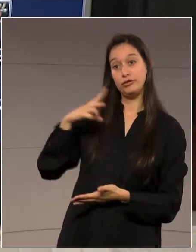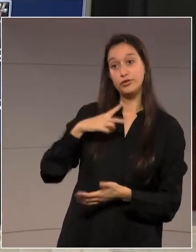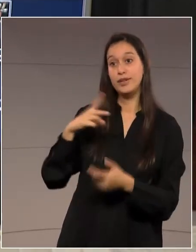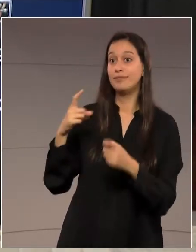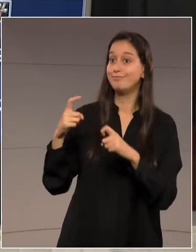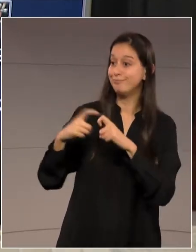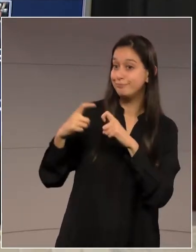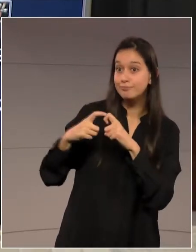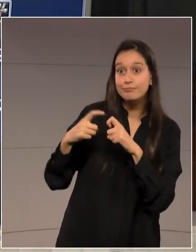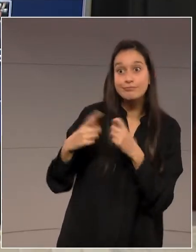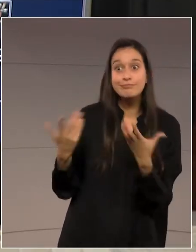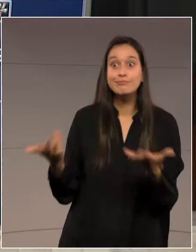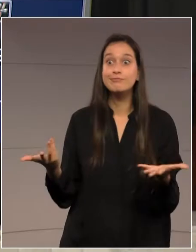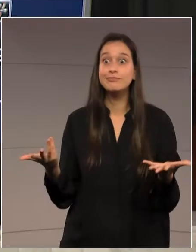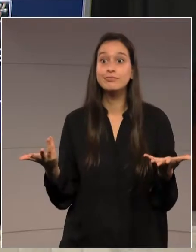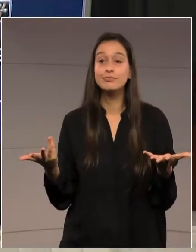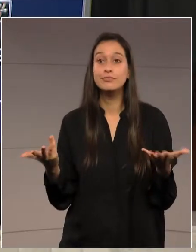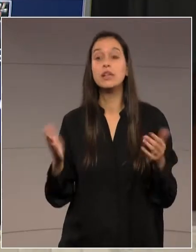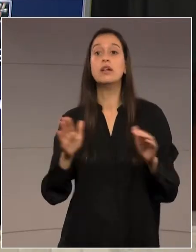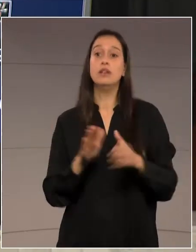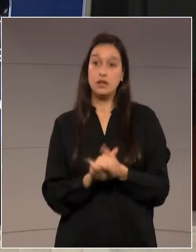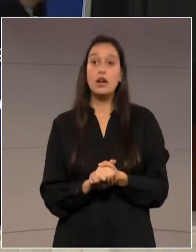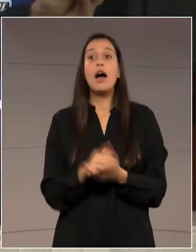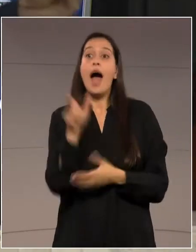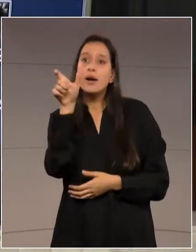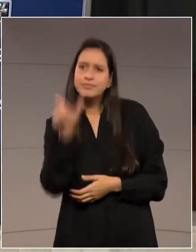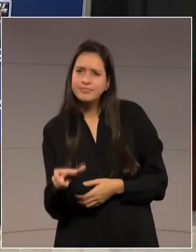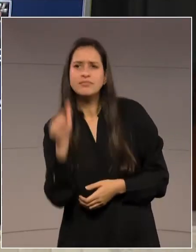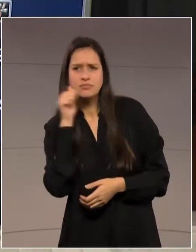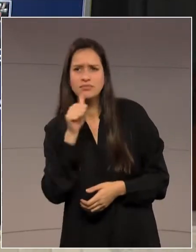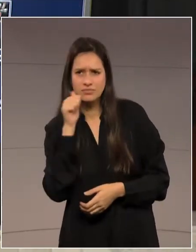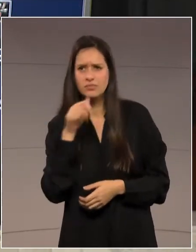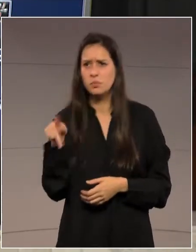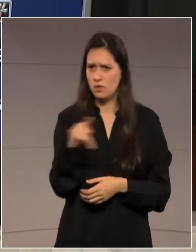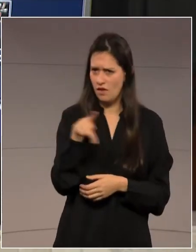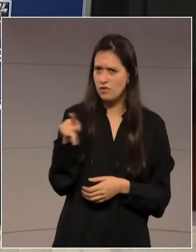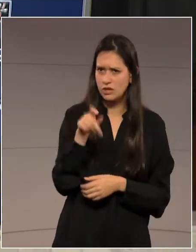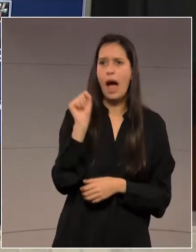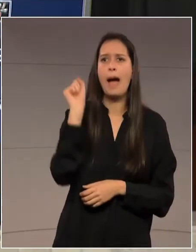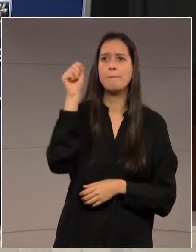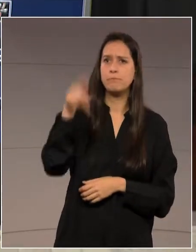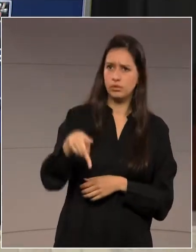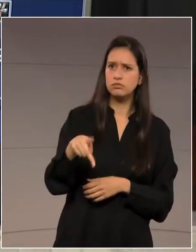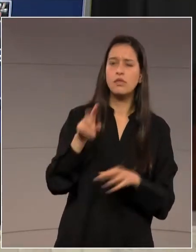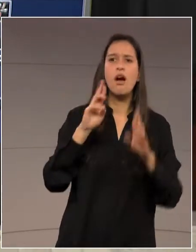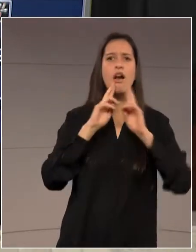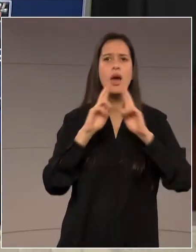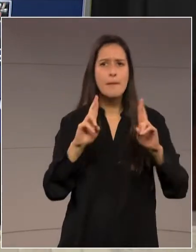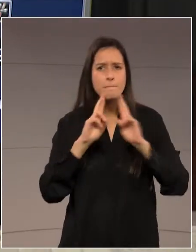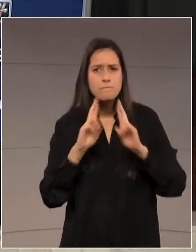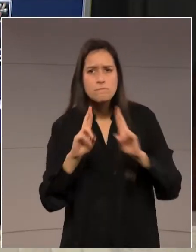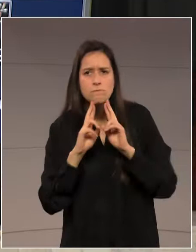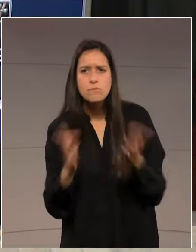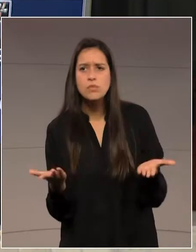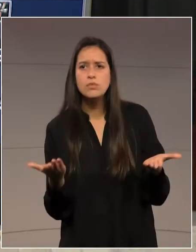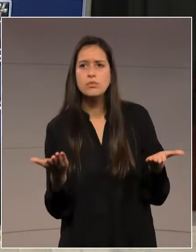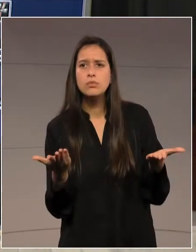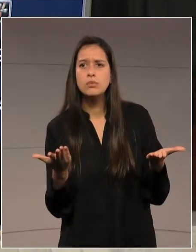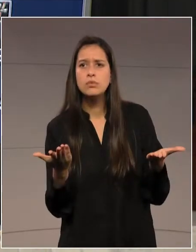aí, quando esta professora aposentada foi reclamar, lá no